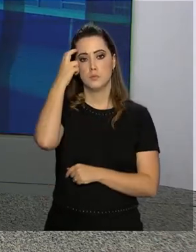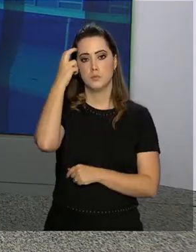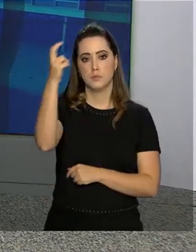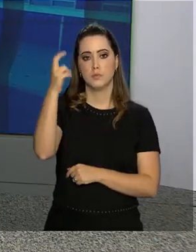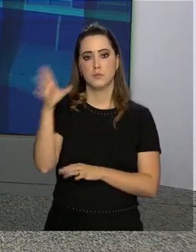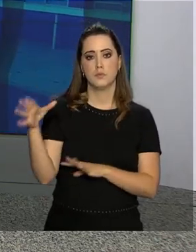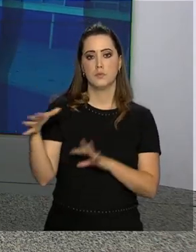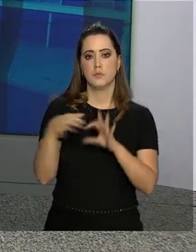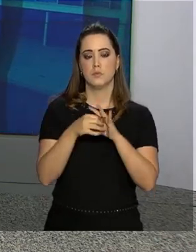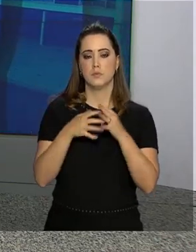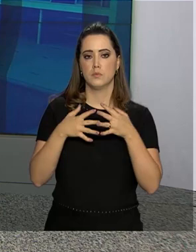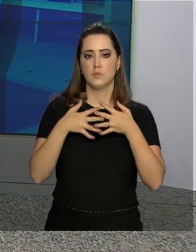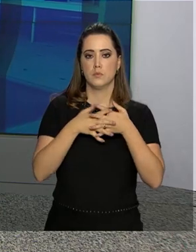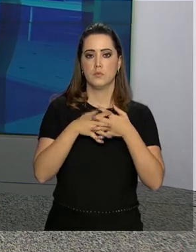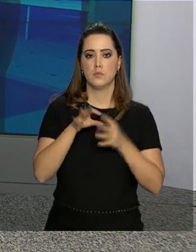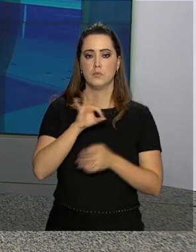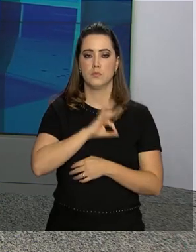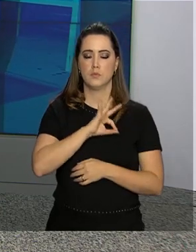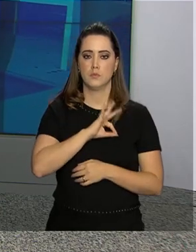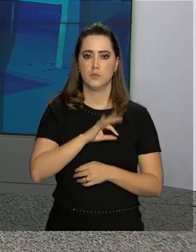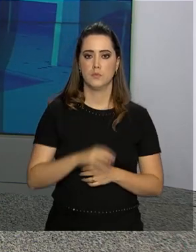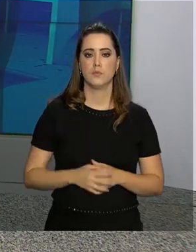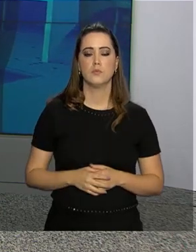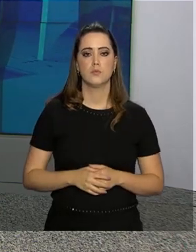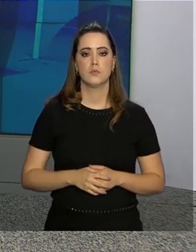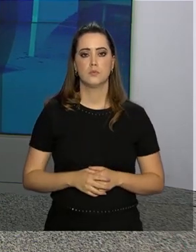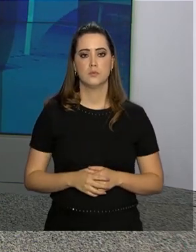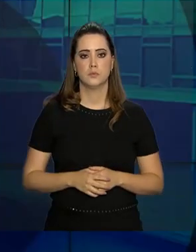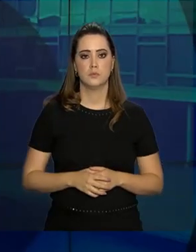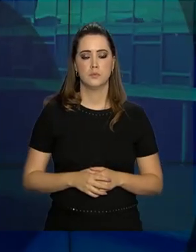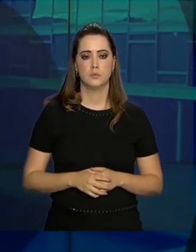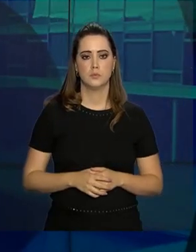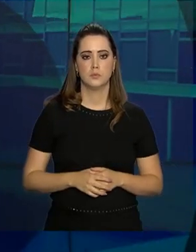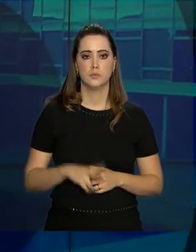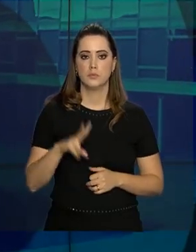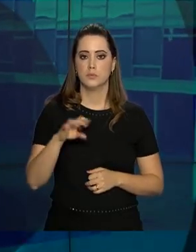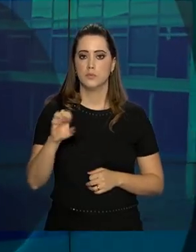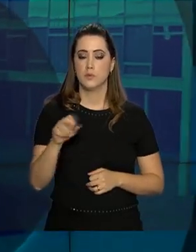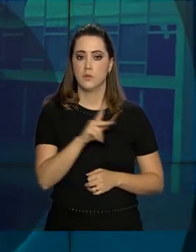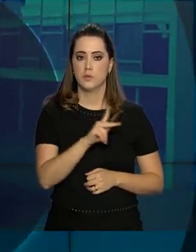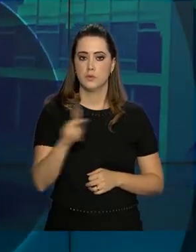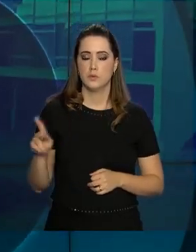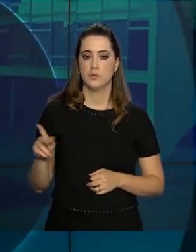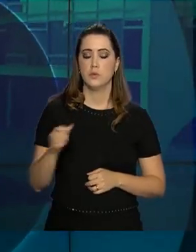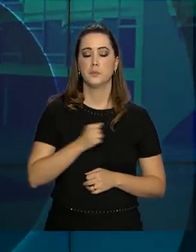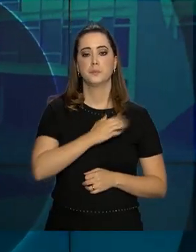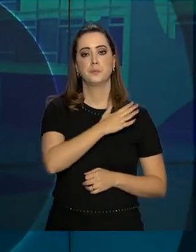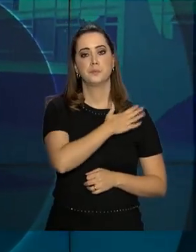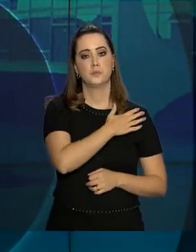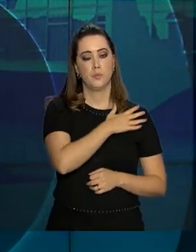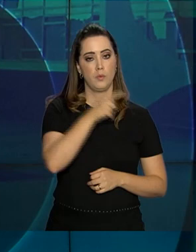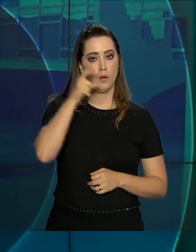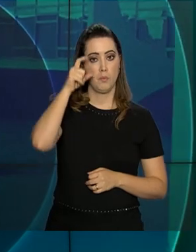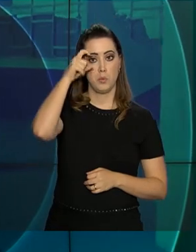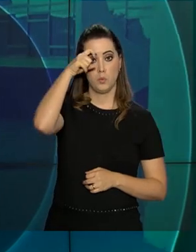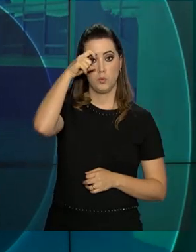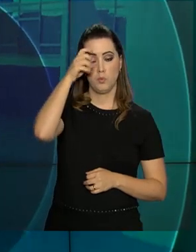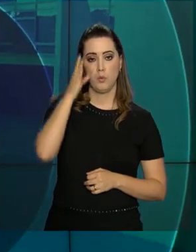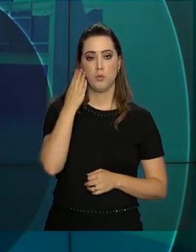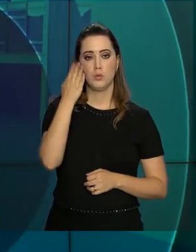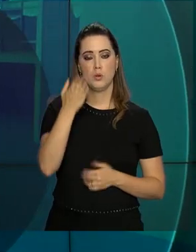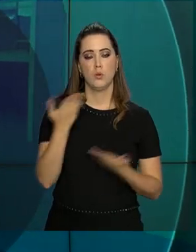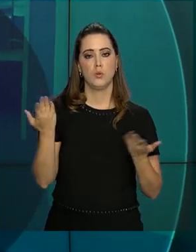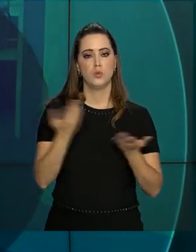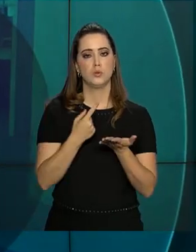de inteligência e integração com as polícias locais. O vice-presidente Hamilton Mourão cumpriu a agenda